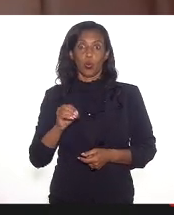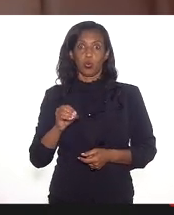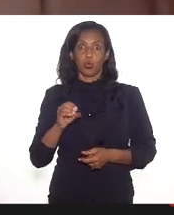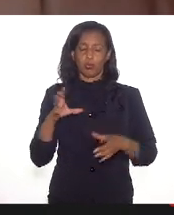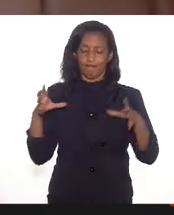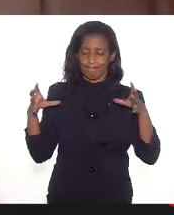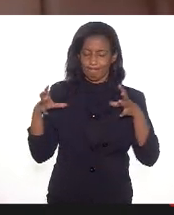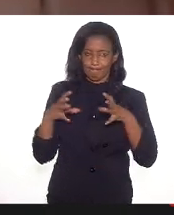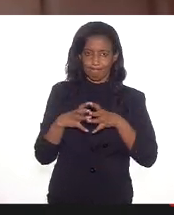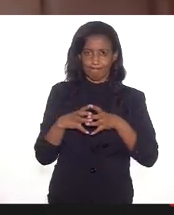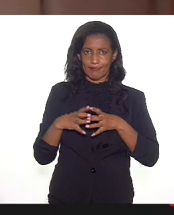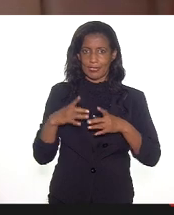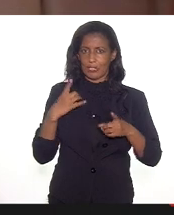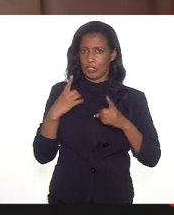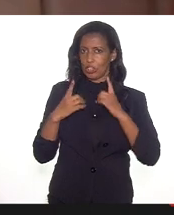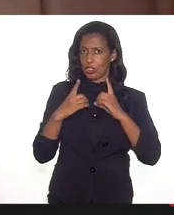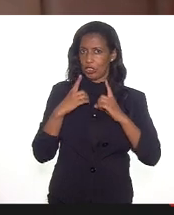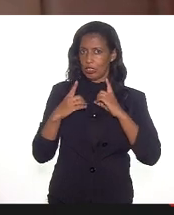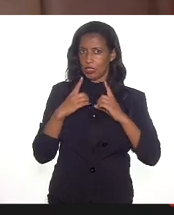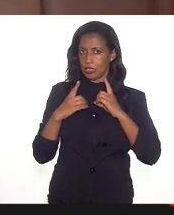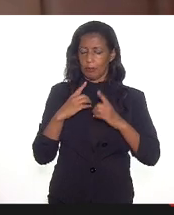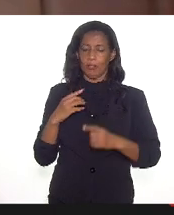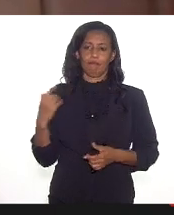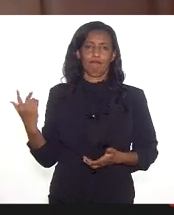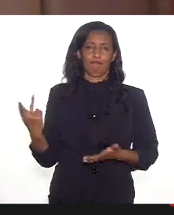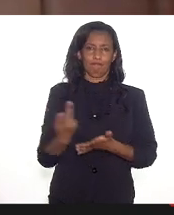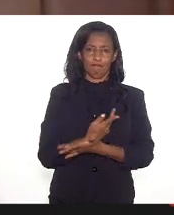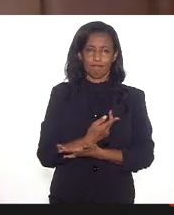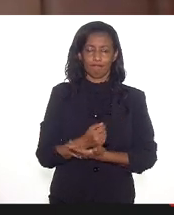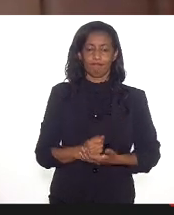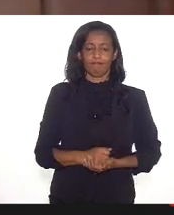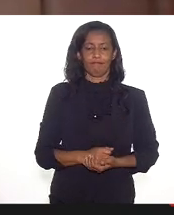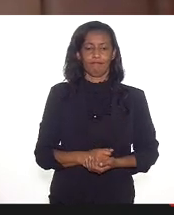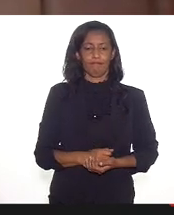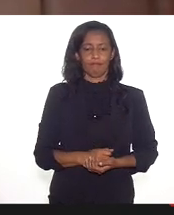dessa dinâmica de dores que nos atravessam, muitas